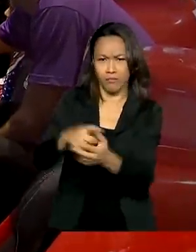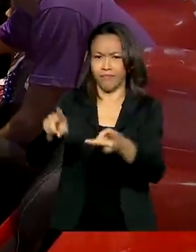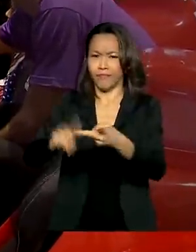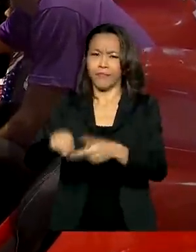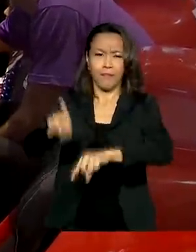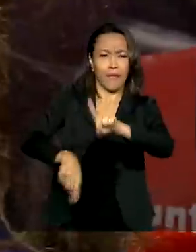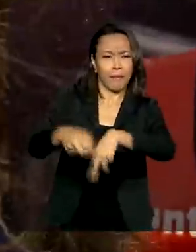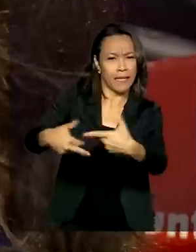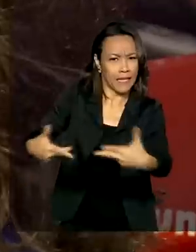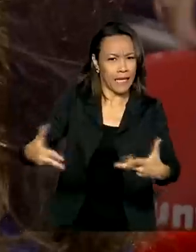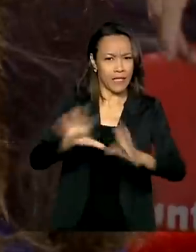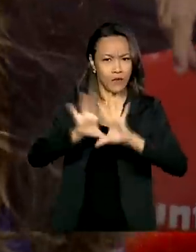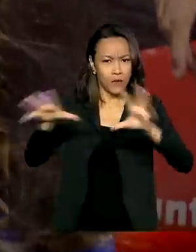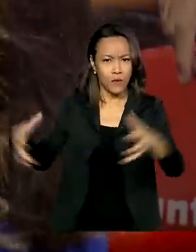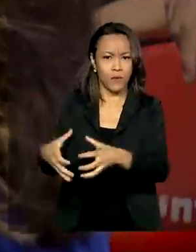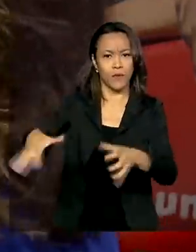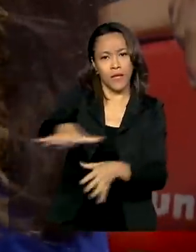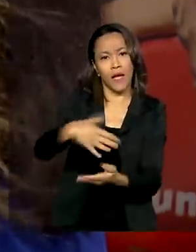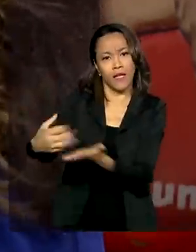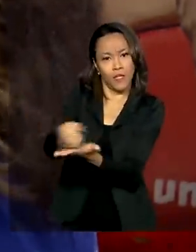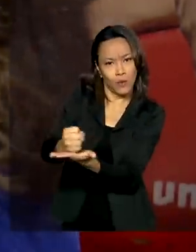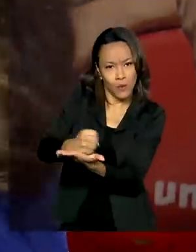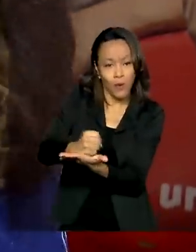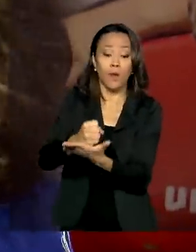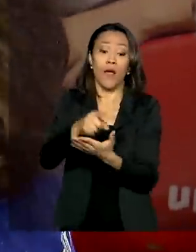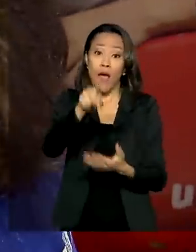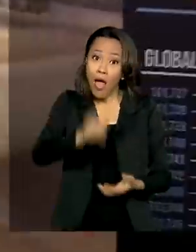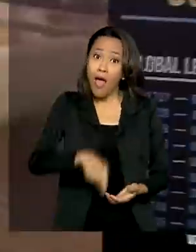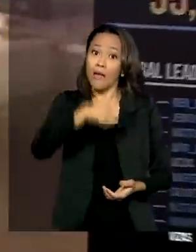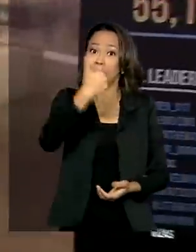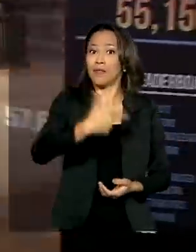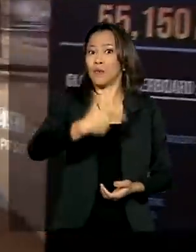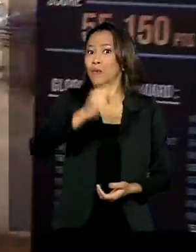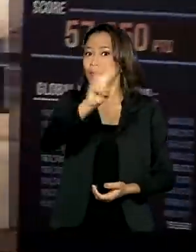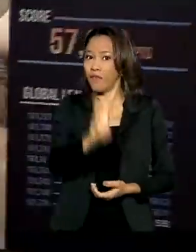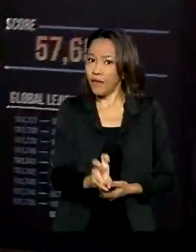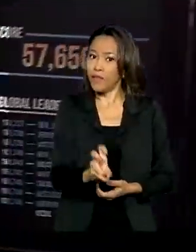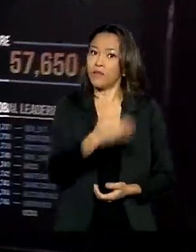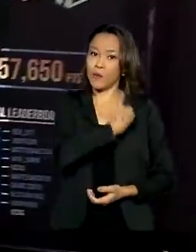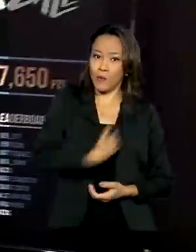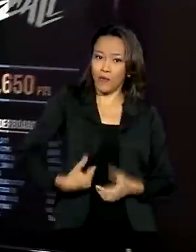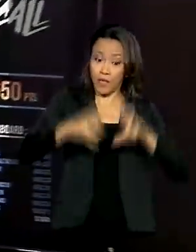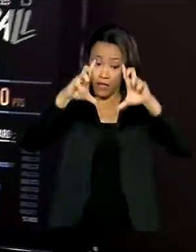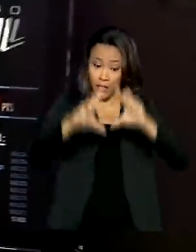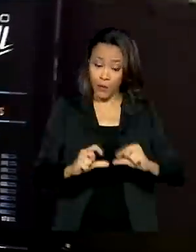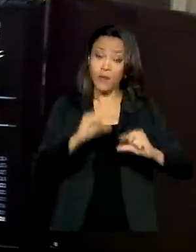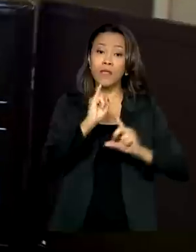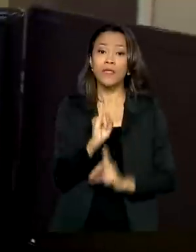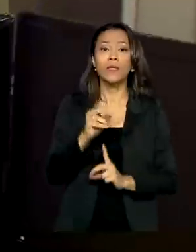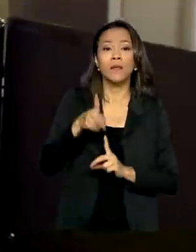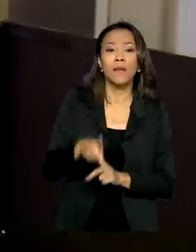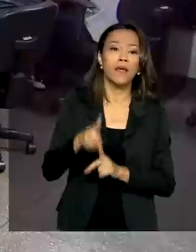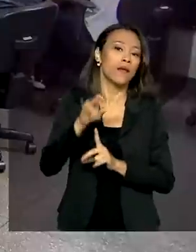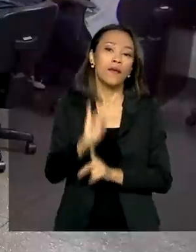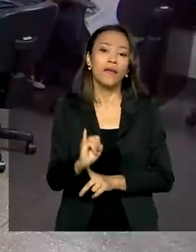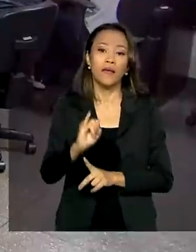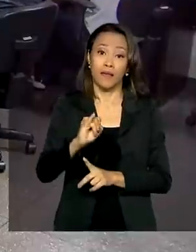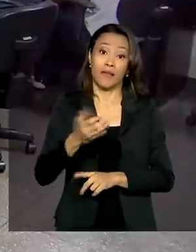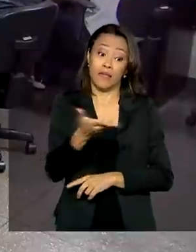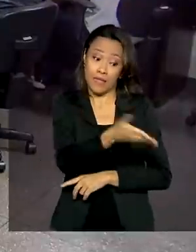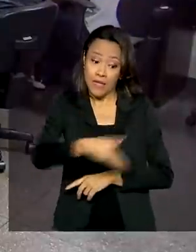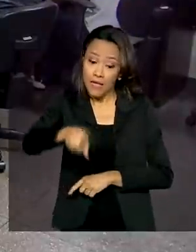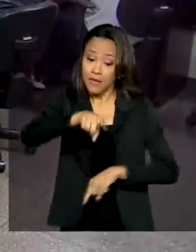acessórios. Esta é a segunda vez que o governo reduz a alíquota do IPI, o imposto sobre produtos